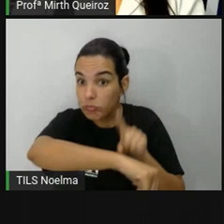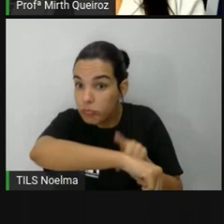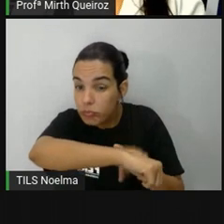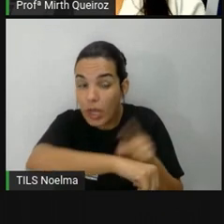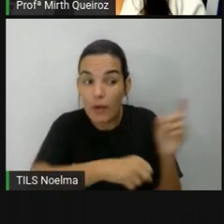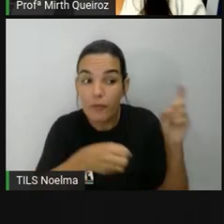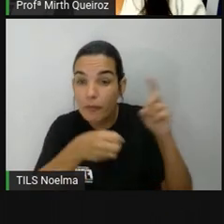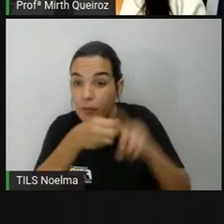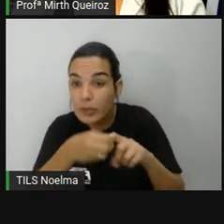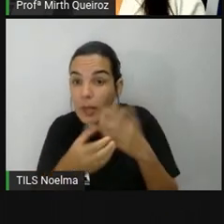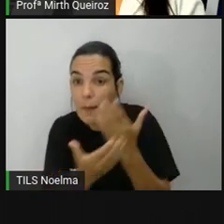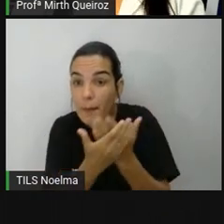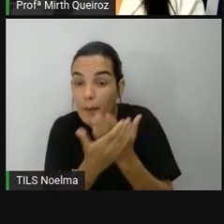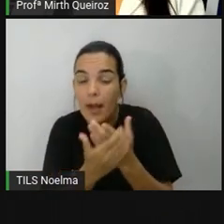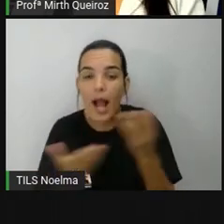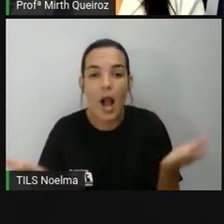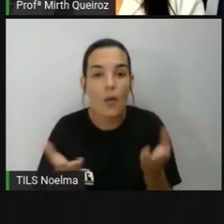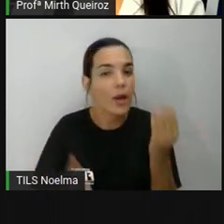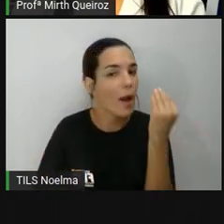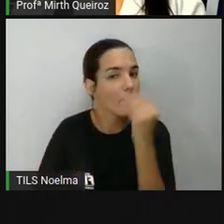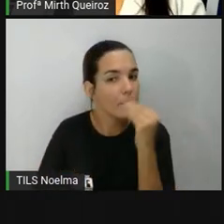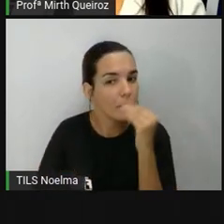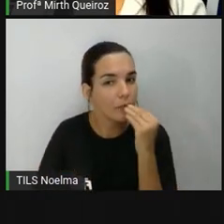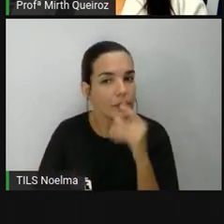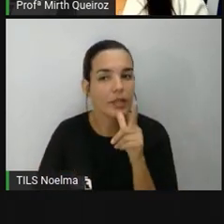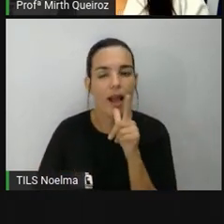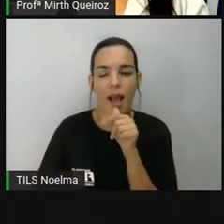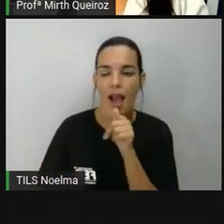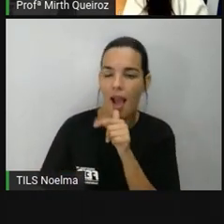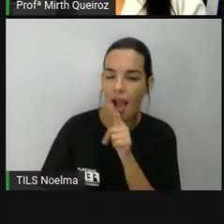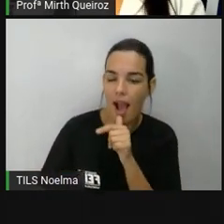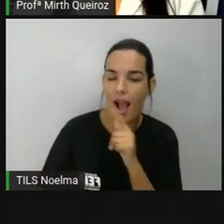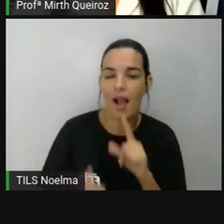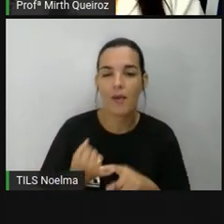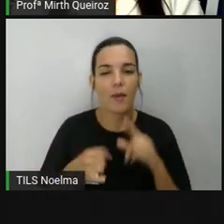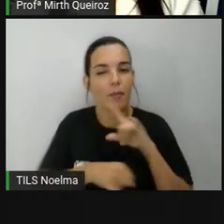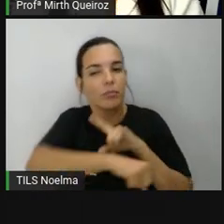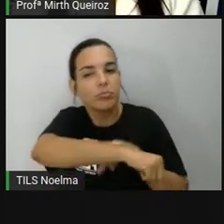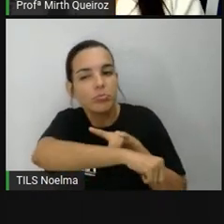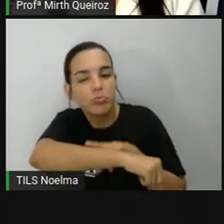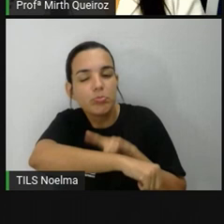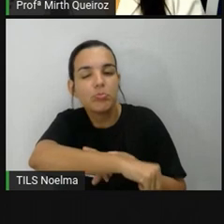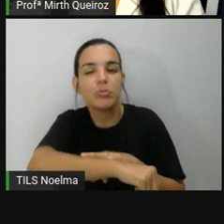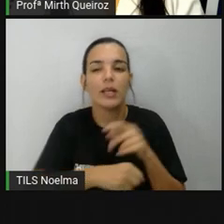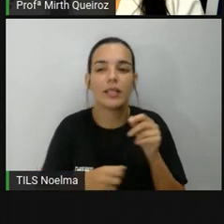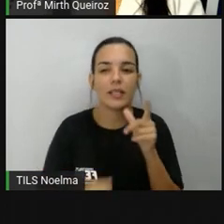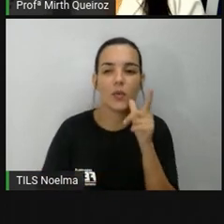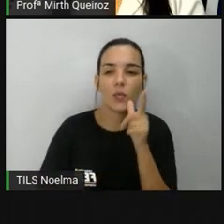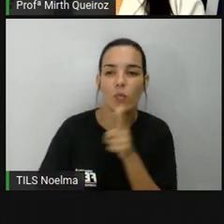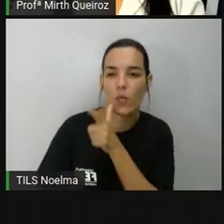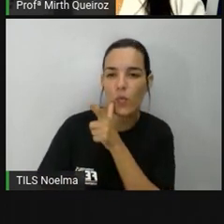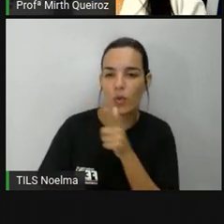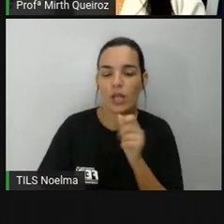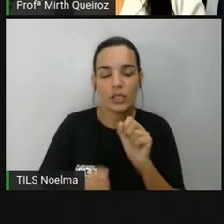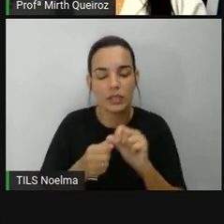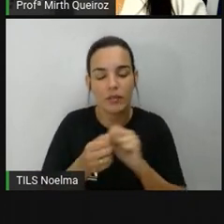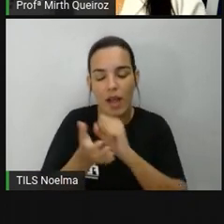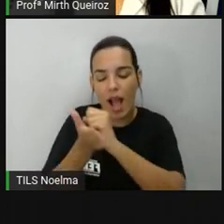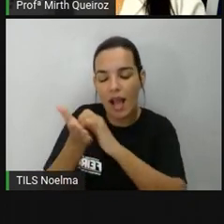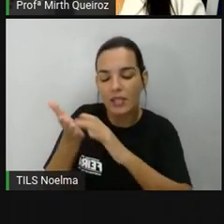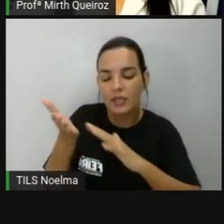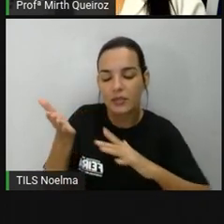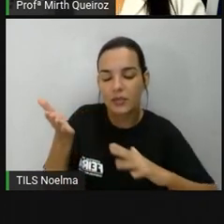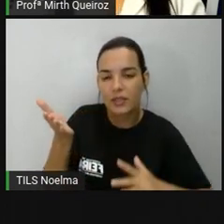volta por mais uma aula. Aproveite esse tempinho para vocês tomarem água, ir ao banheiro e fazer também a atividade